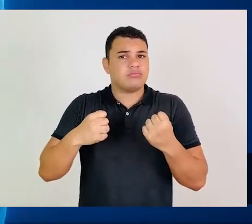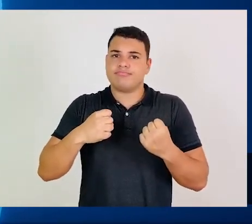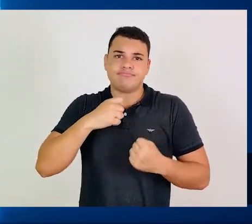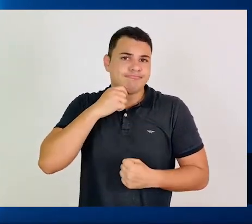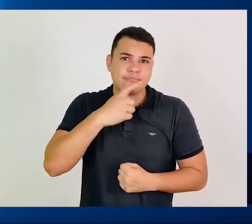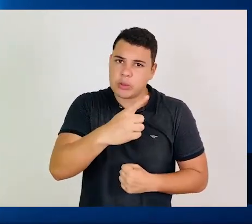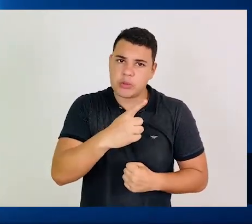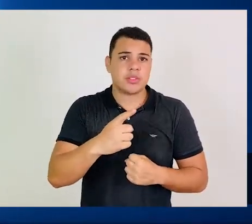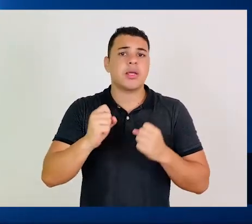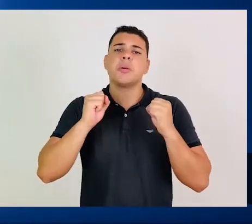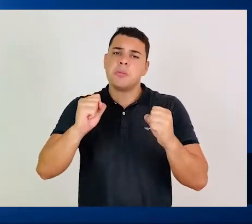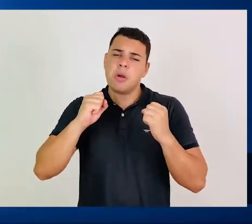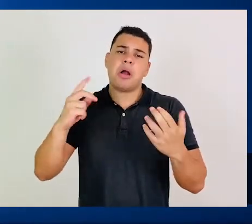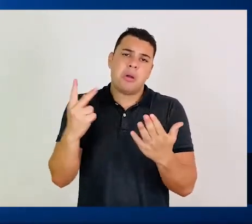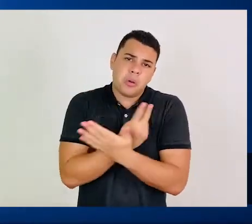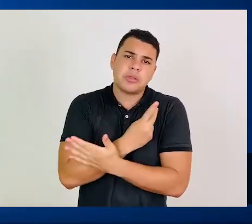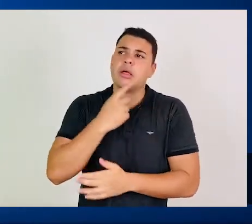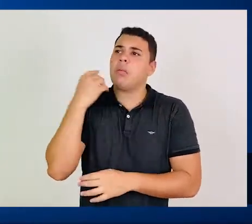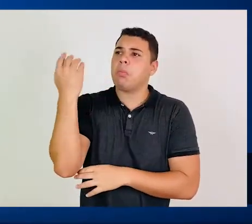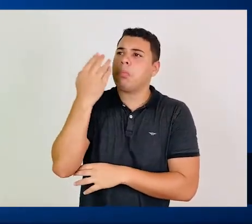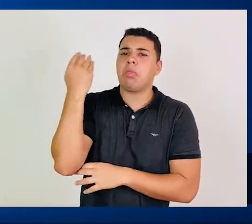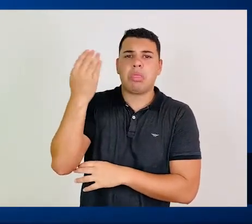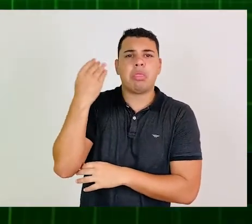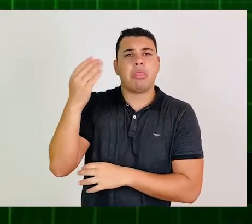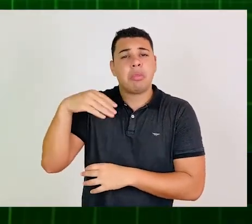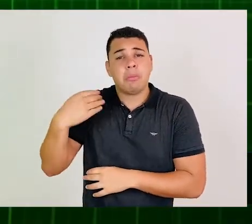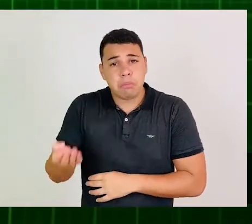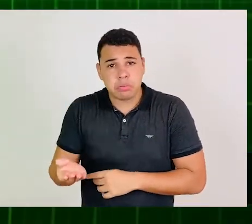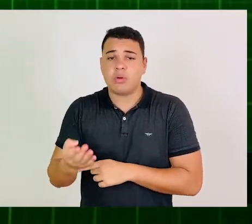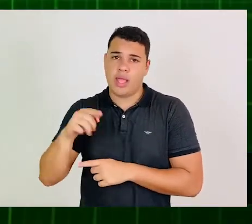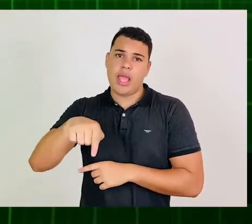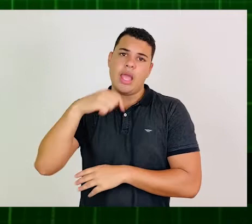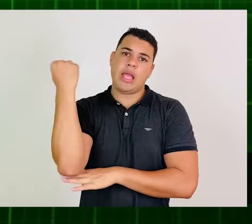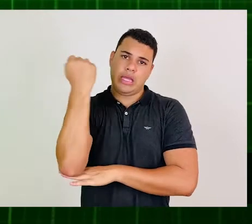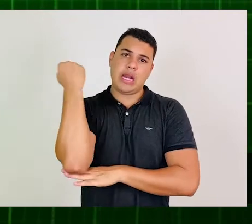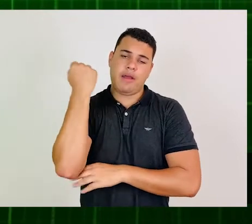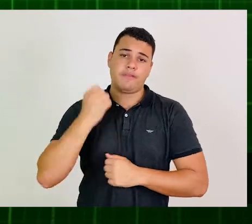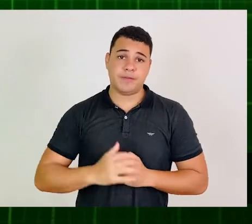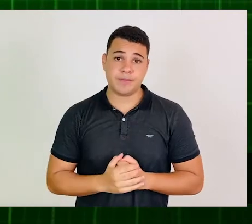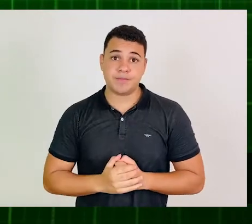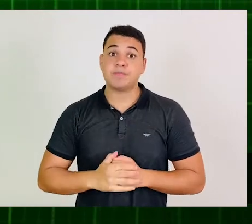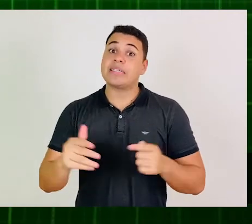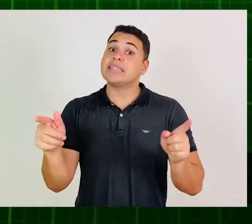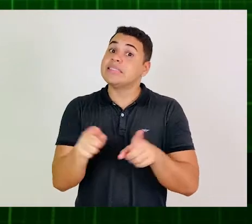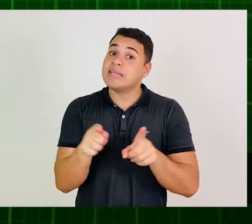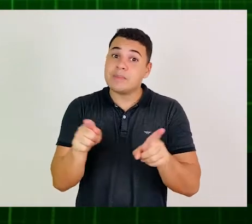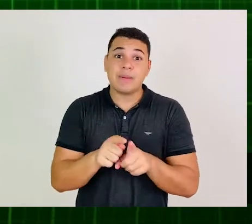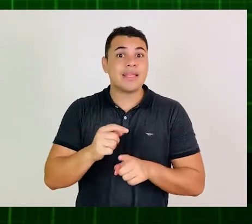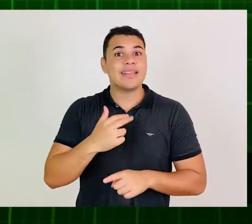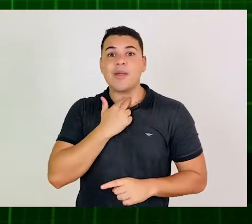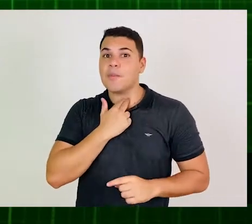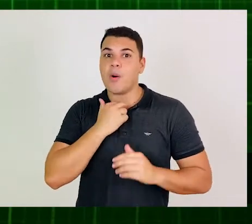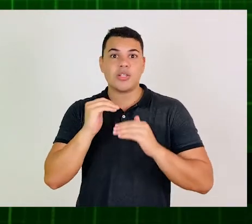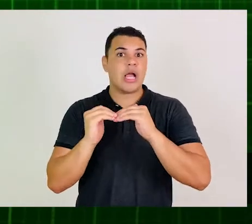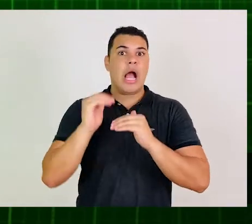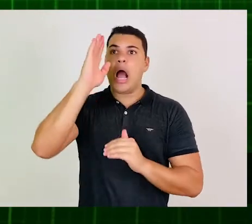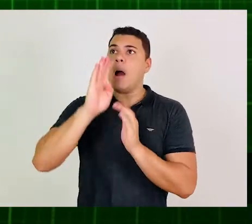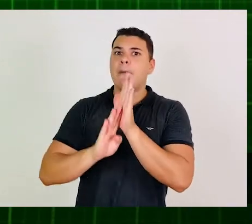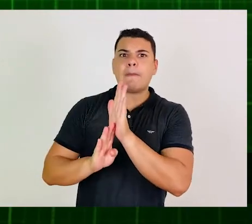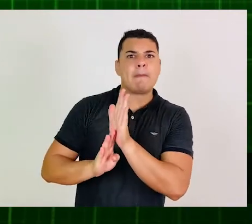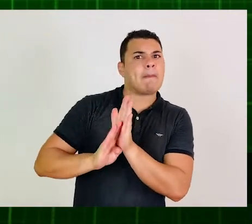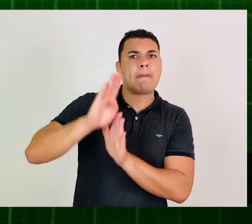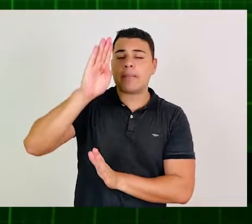caso da insuficiência adrenal, porque nessa situação a pressão cai, os eletrólitos alteram,